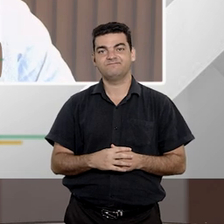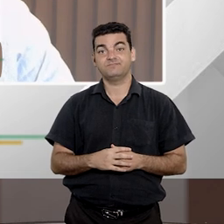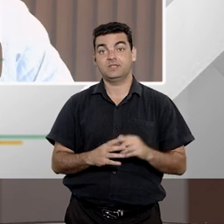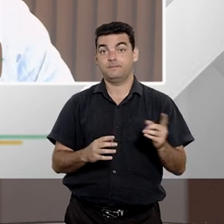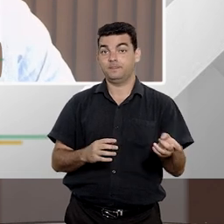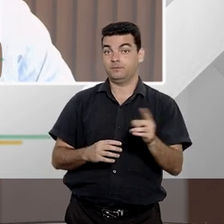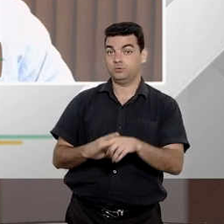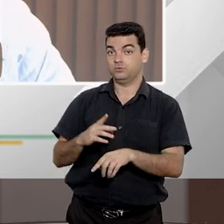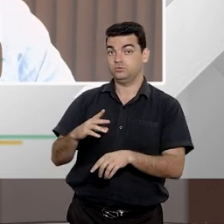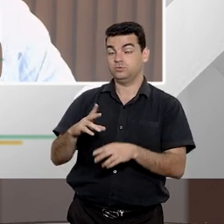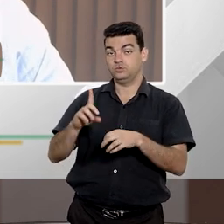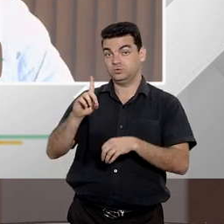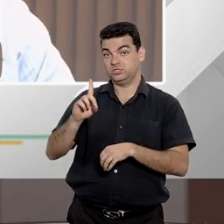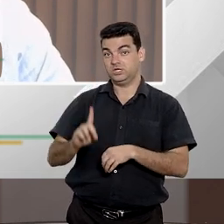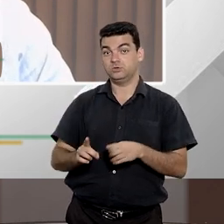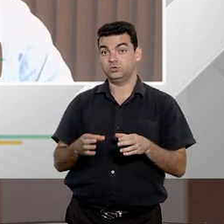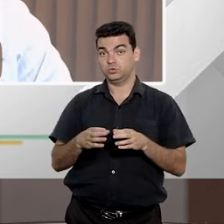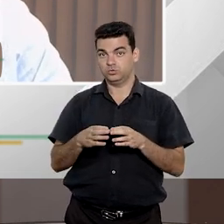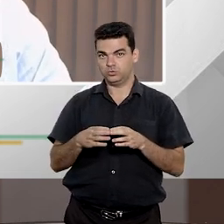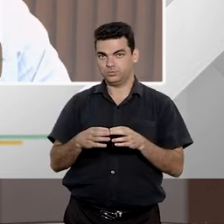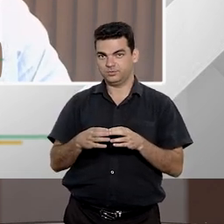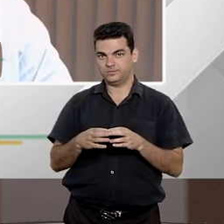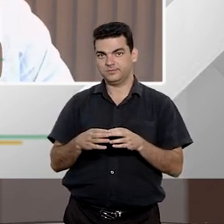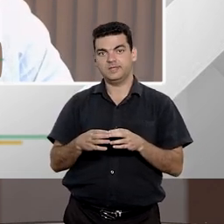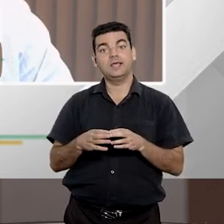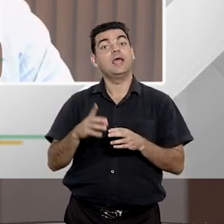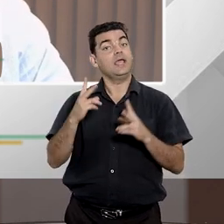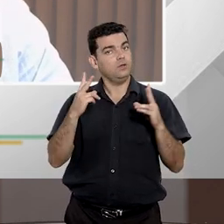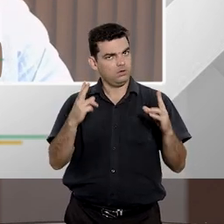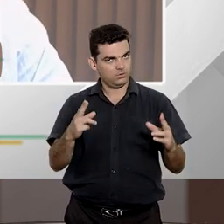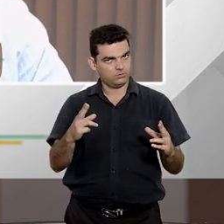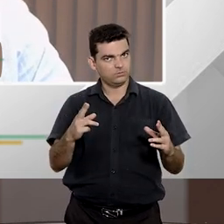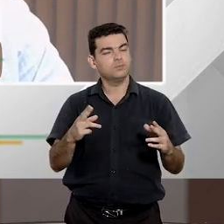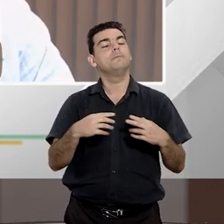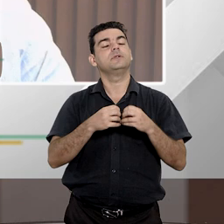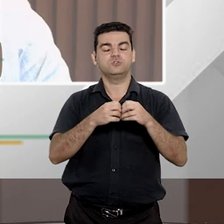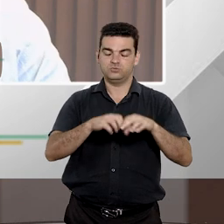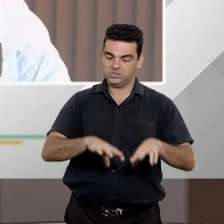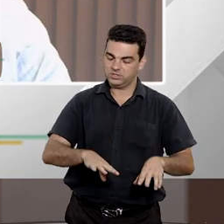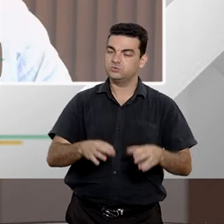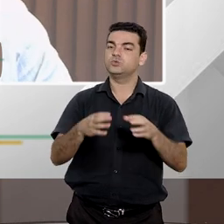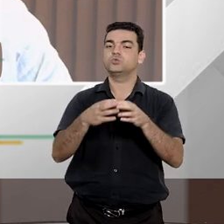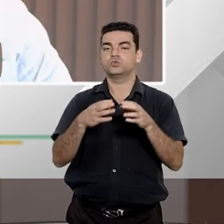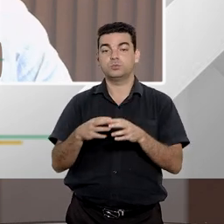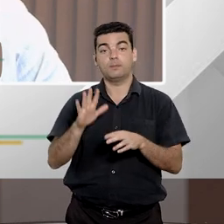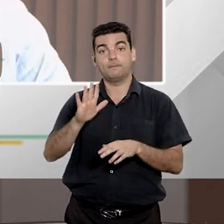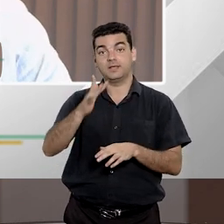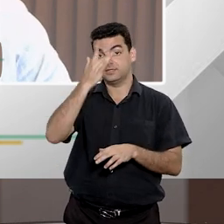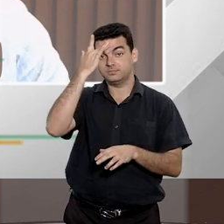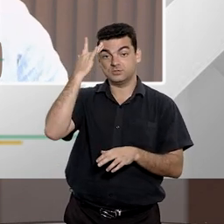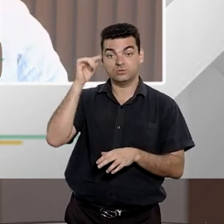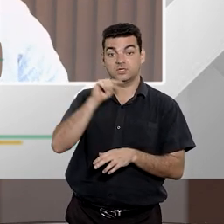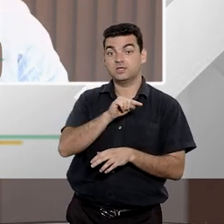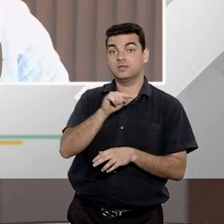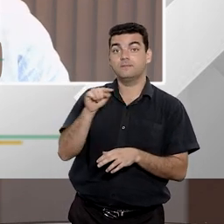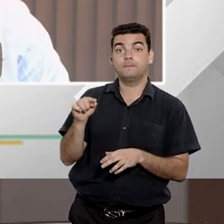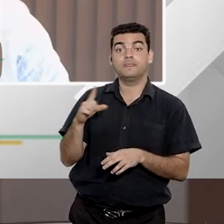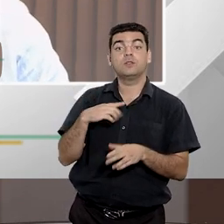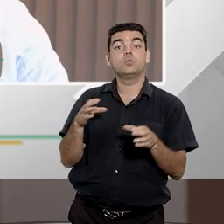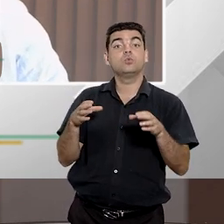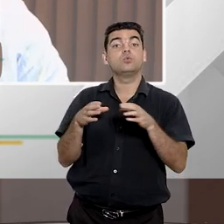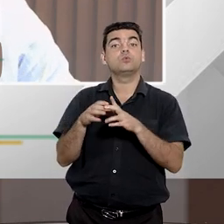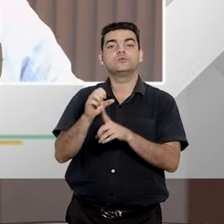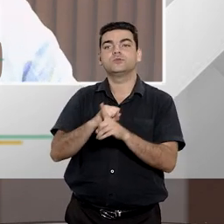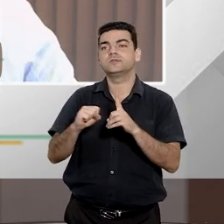Já no direito coletivo, há essa mesma origem do dano e essas pessoas vão fazer parte de um grupo